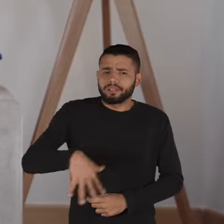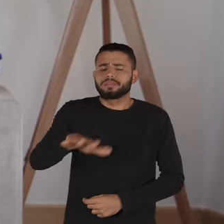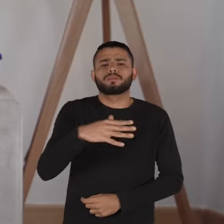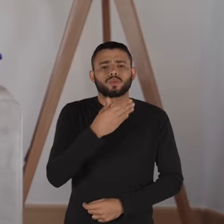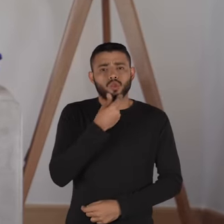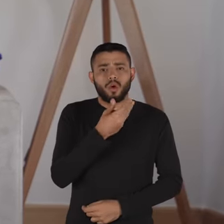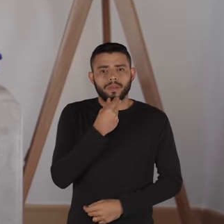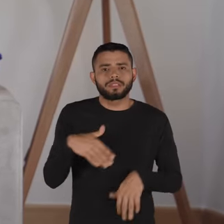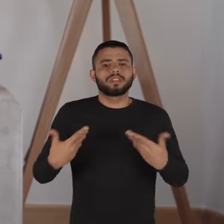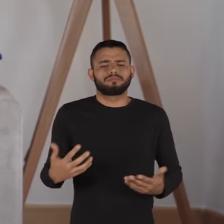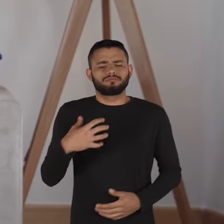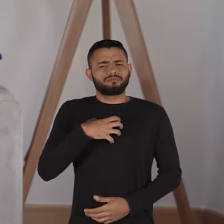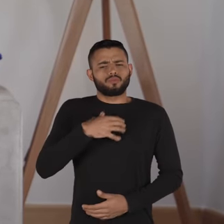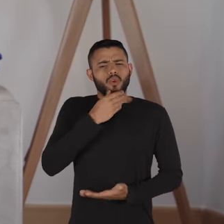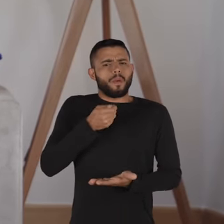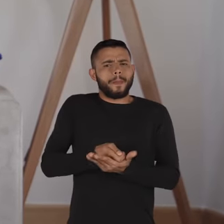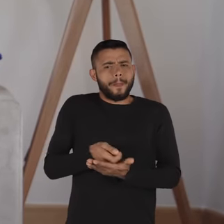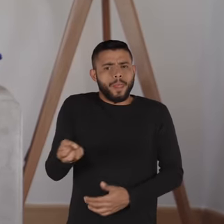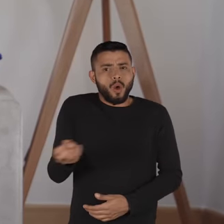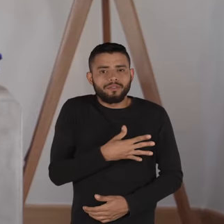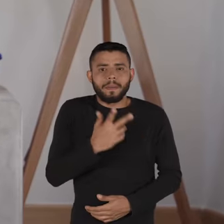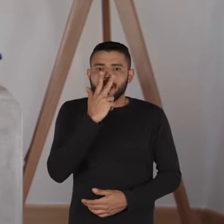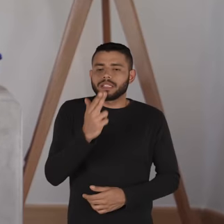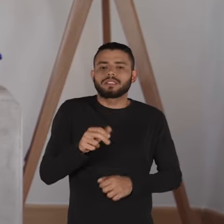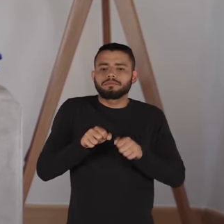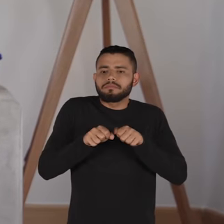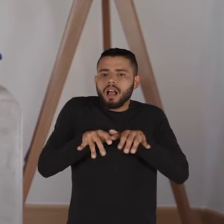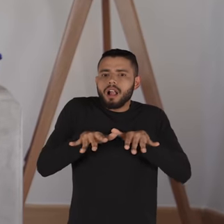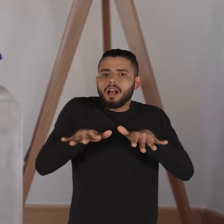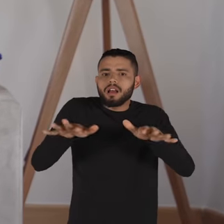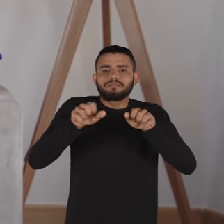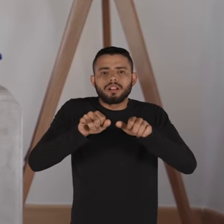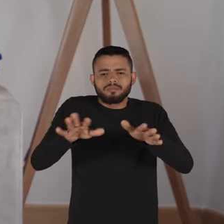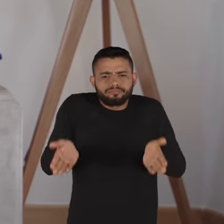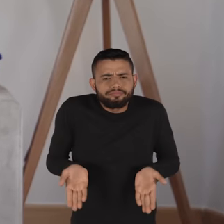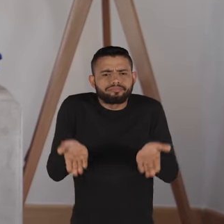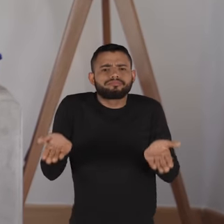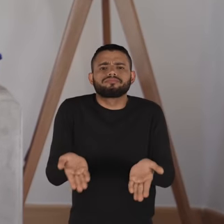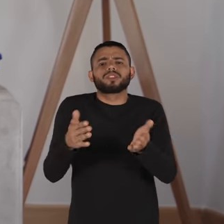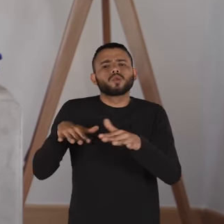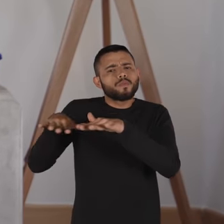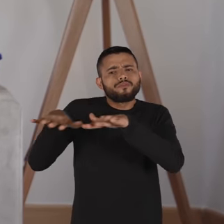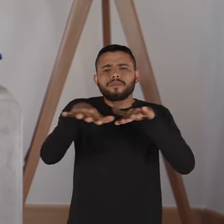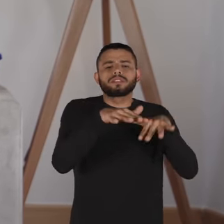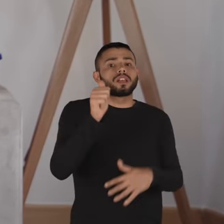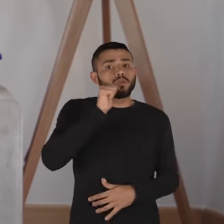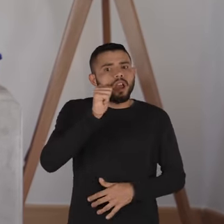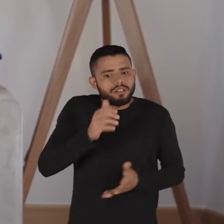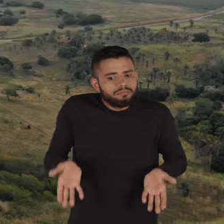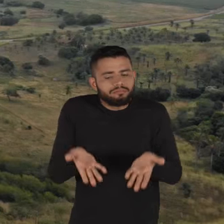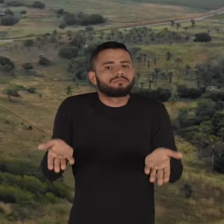homens. Então, essas novas masculinidades, elas estão se produzindo e sendo empurradas pelos movimentos das